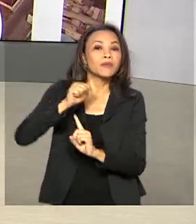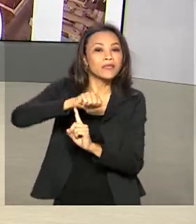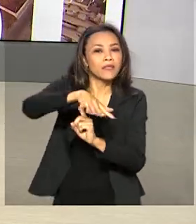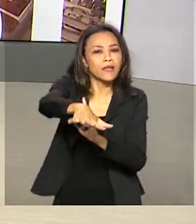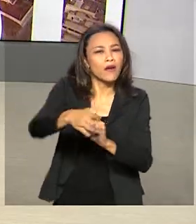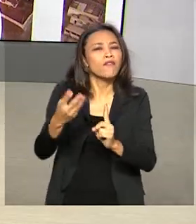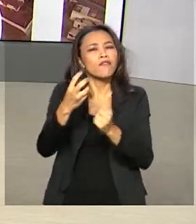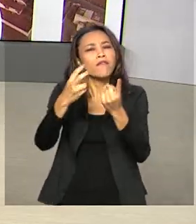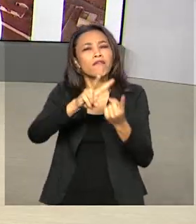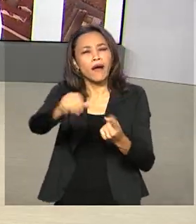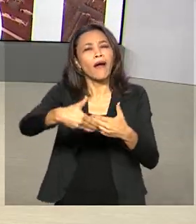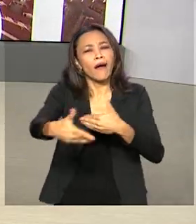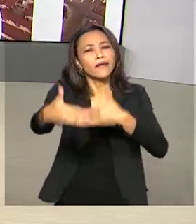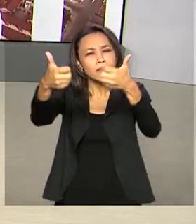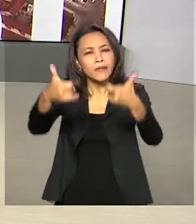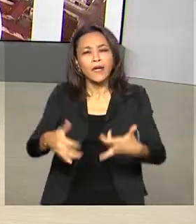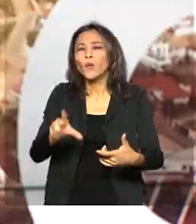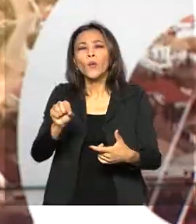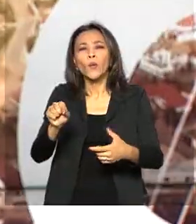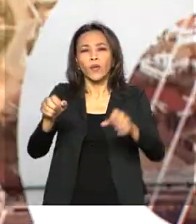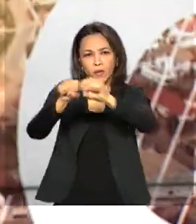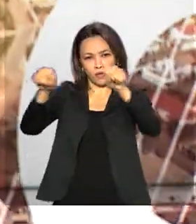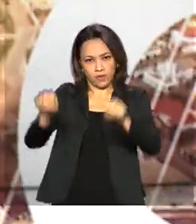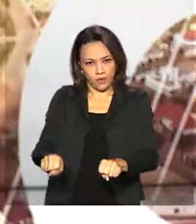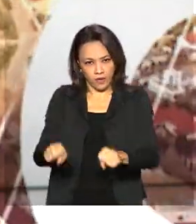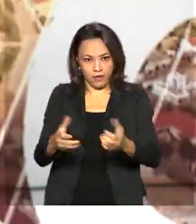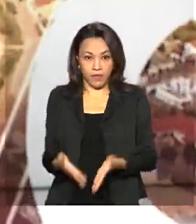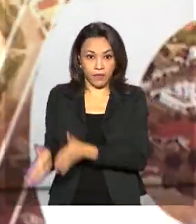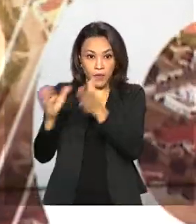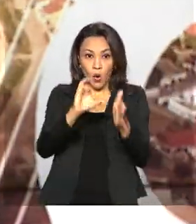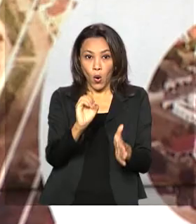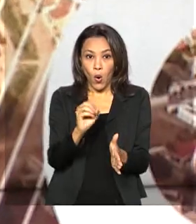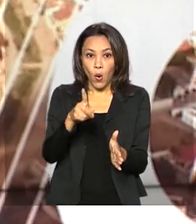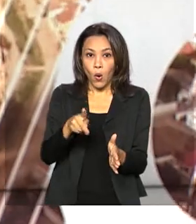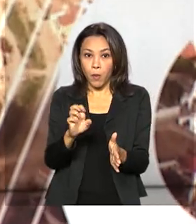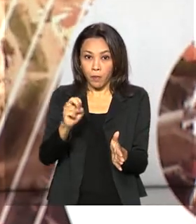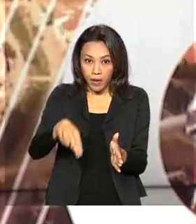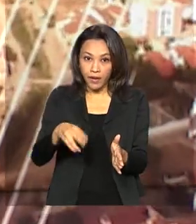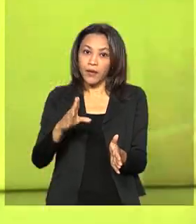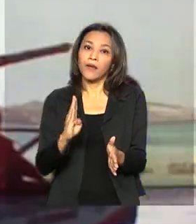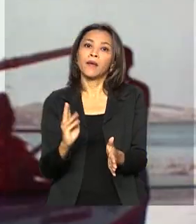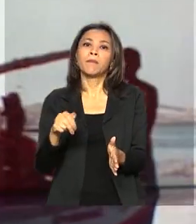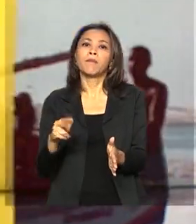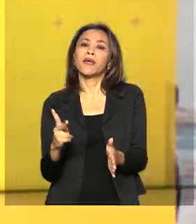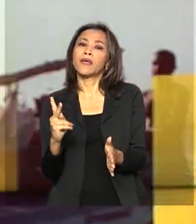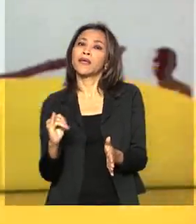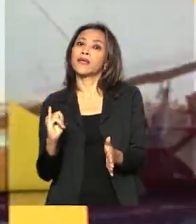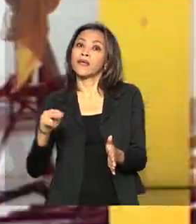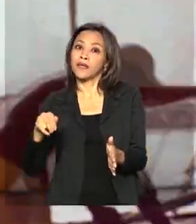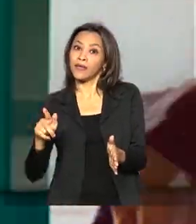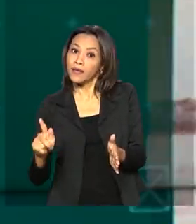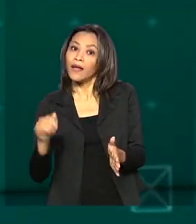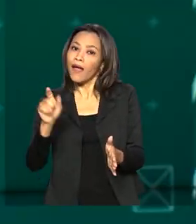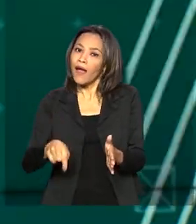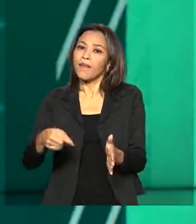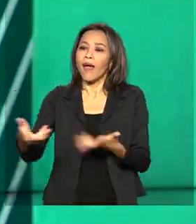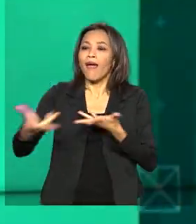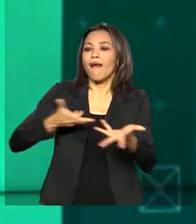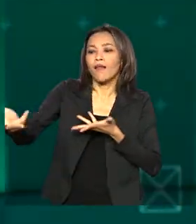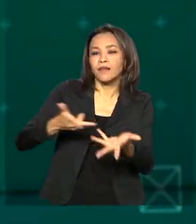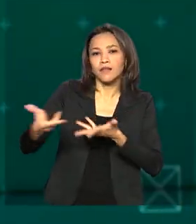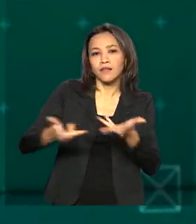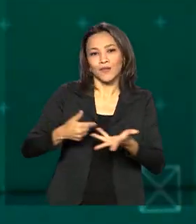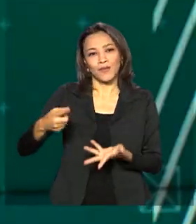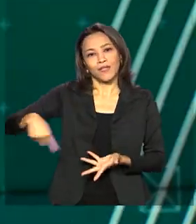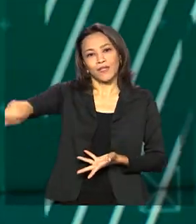explicar o que é esse sistema. O Open Banking foi criado para simplificar as relações entre bancos e clientes. Vamos